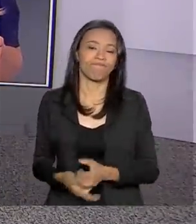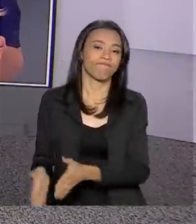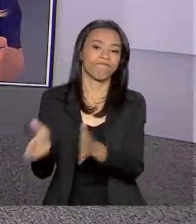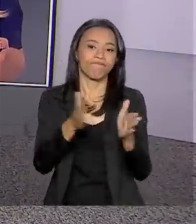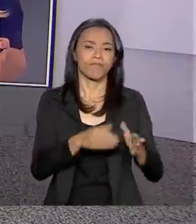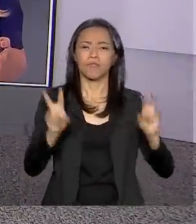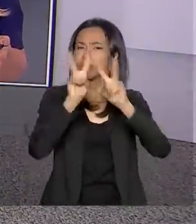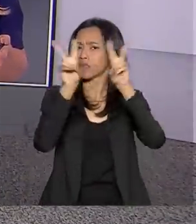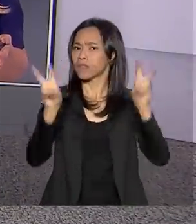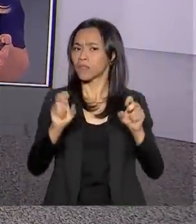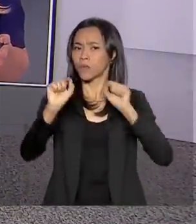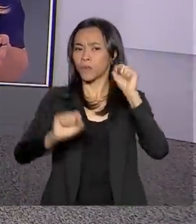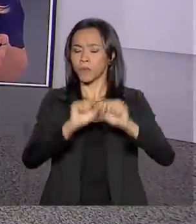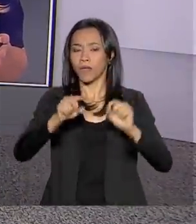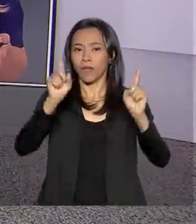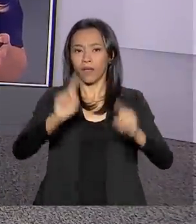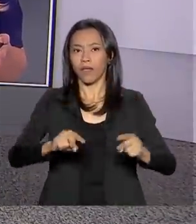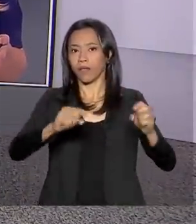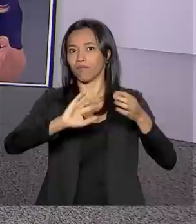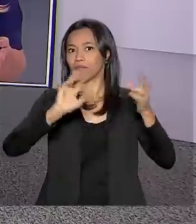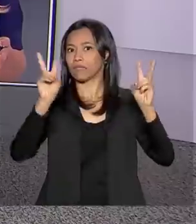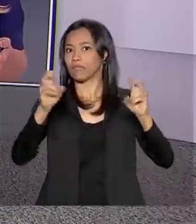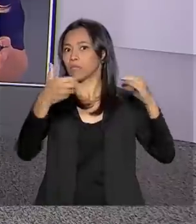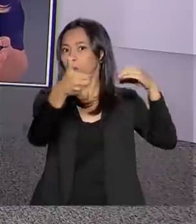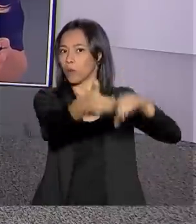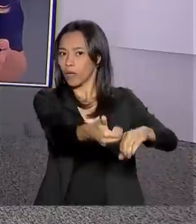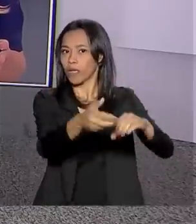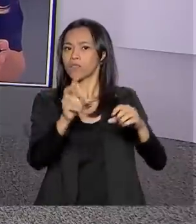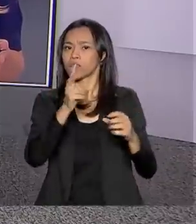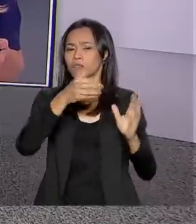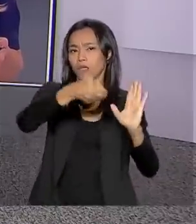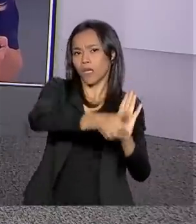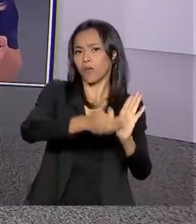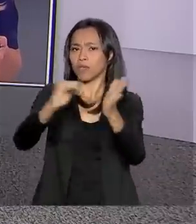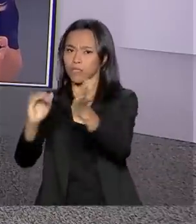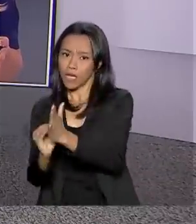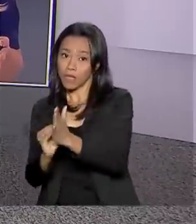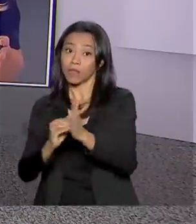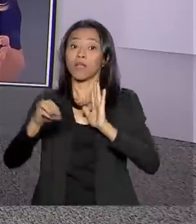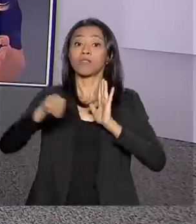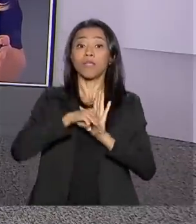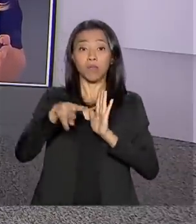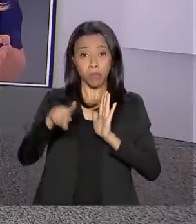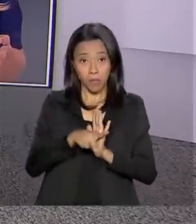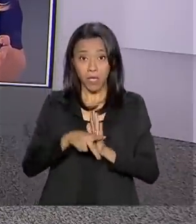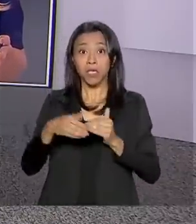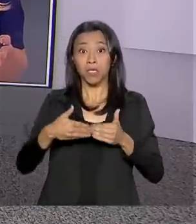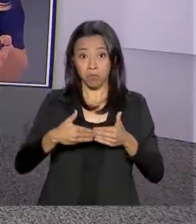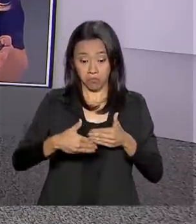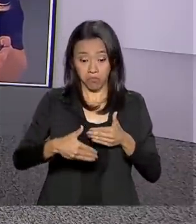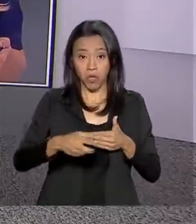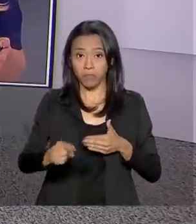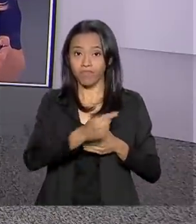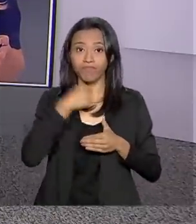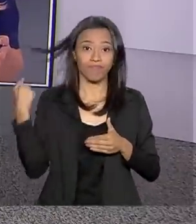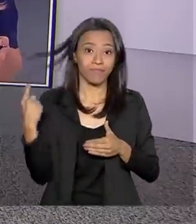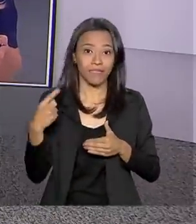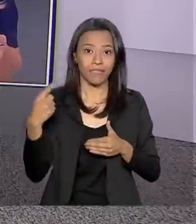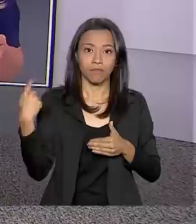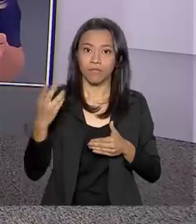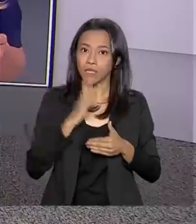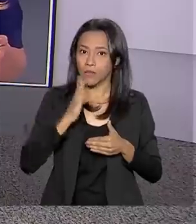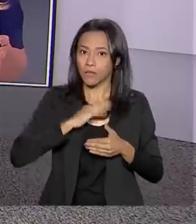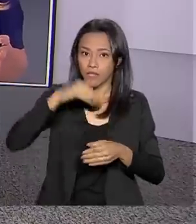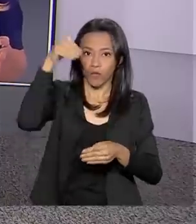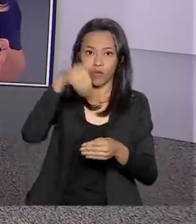E o nosso assunto agora é a pauta do Congresso. Tanto na Câmara quanto no Senado, há medidas provisórias que podem perder a validade se não forem votadas